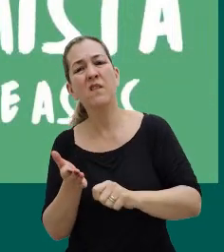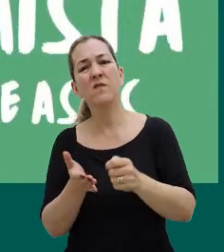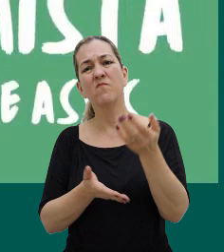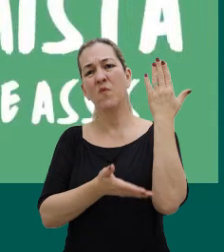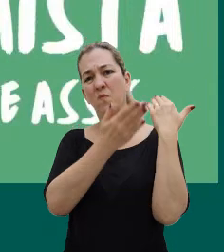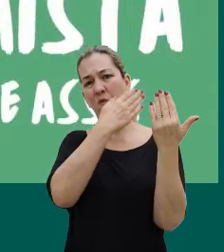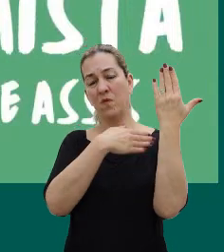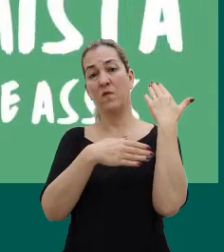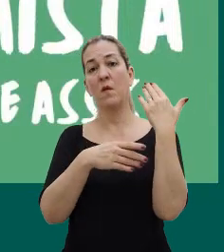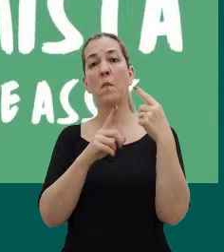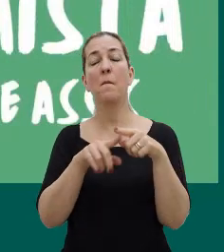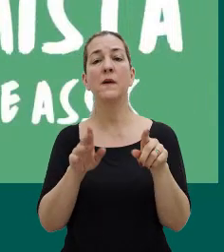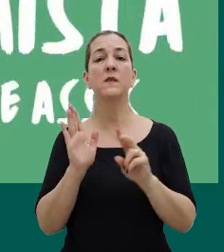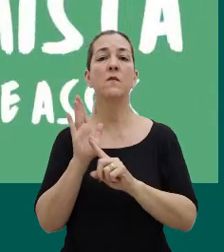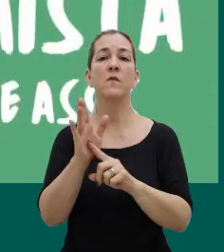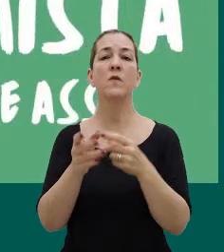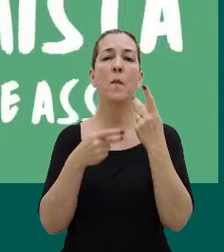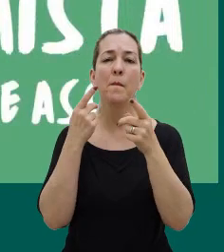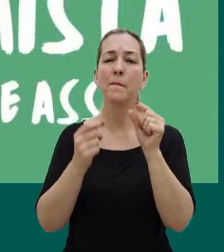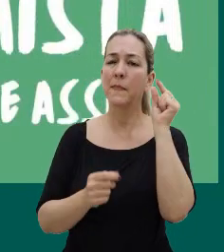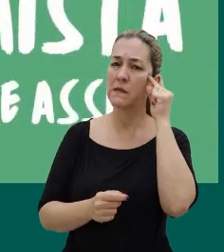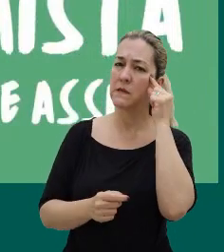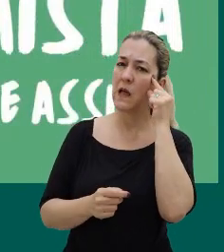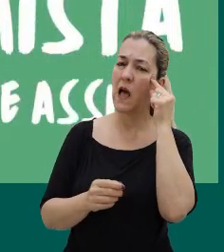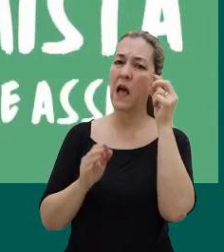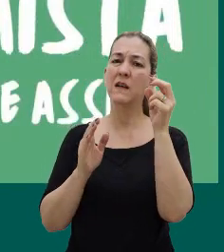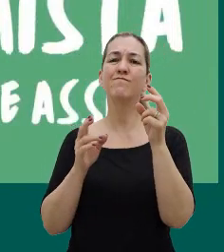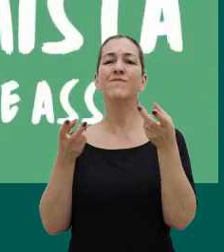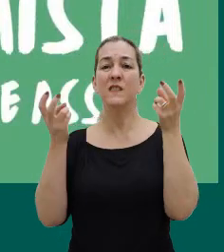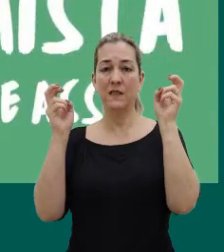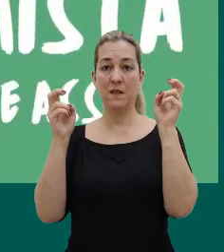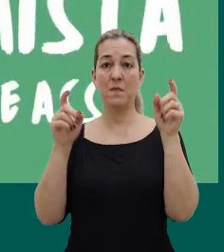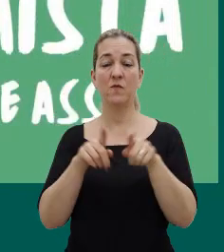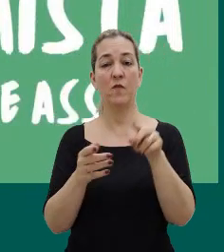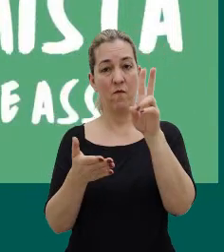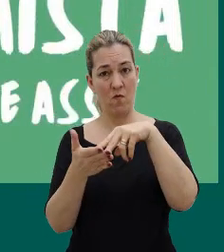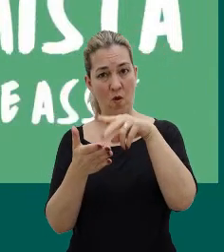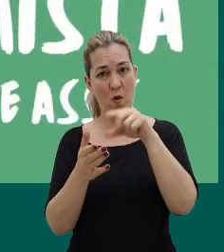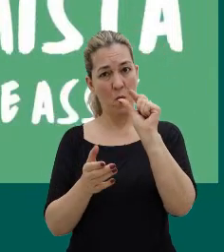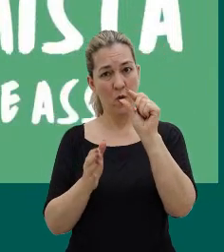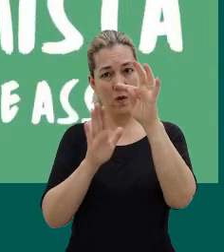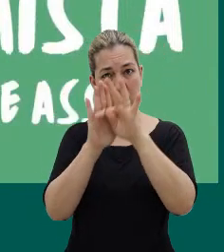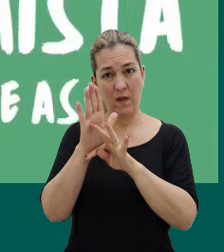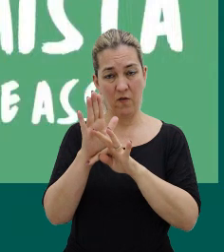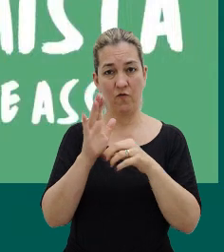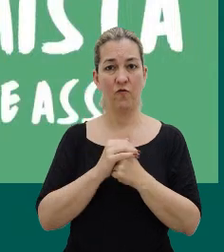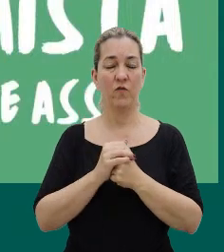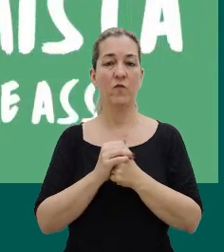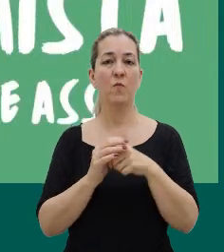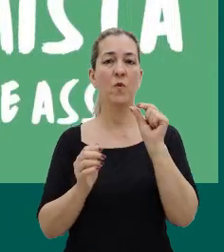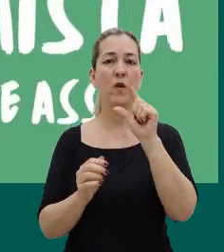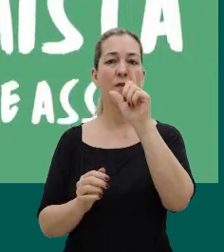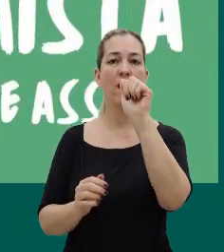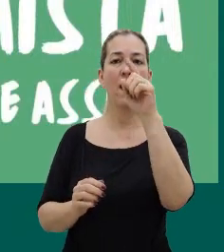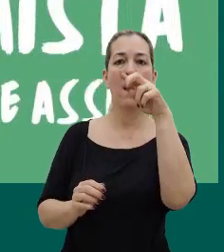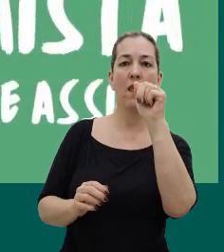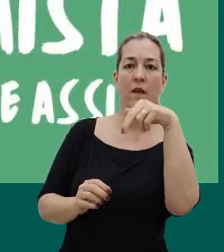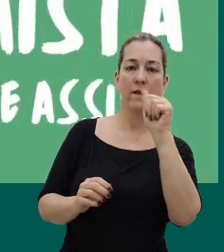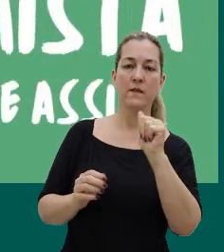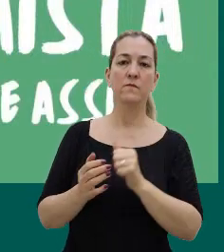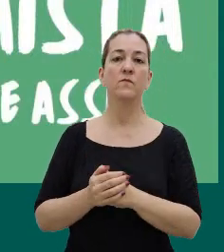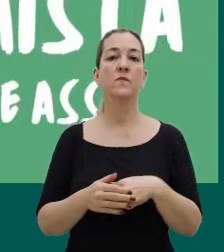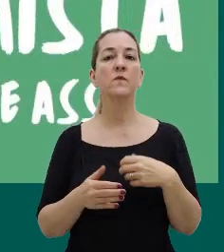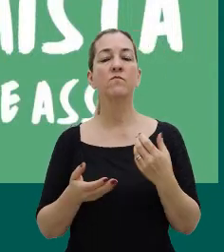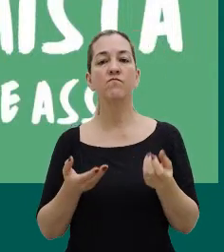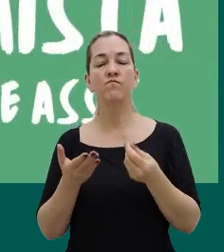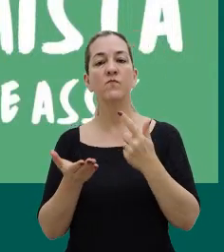pensar essa temática, tá? Se vocês me permitirem, eu vou ler brevemente o textinho ali da lâmina, tá? Então, essa